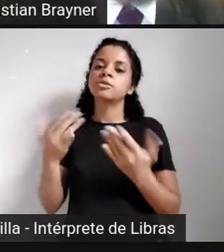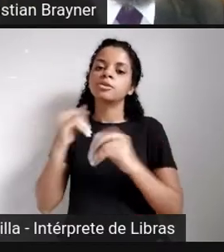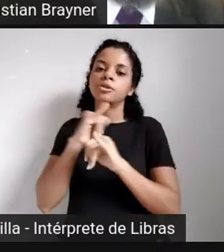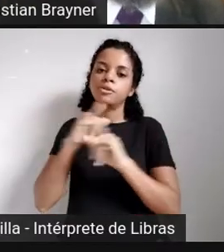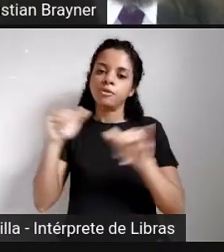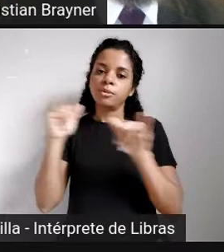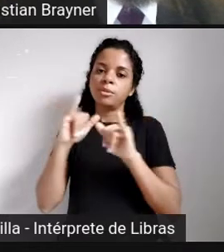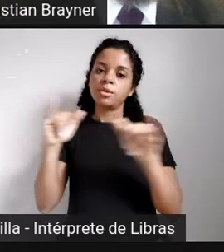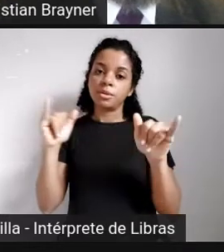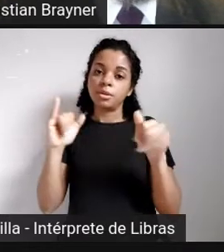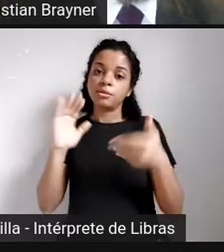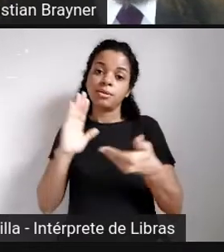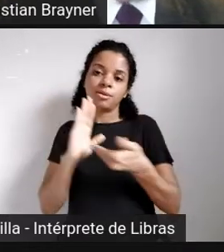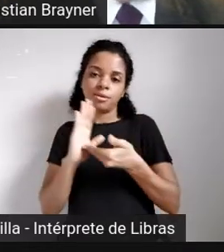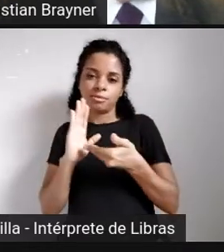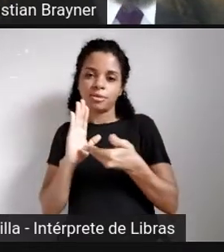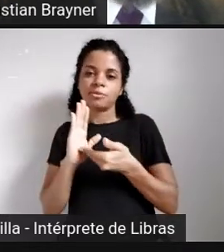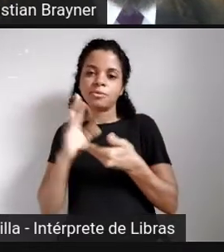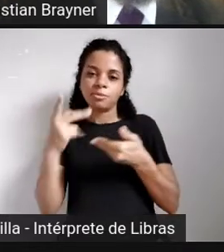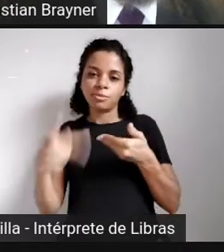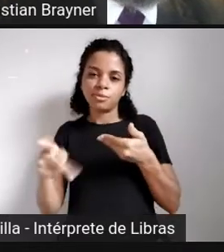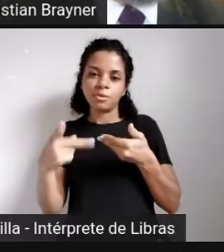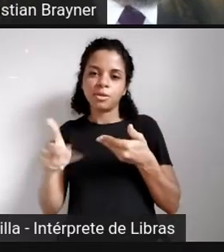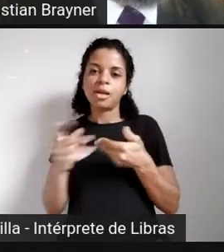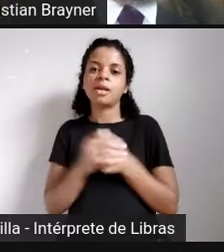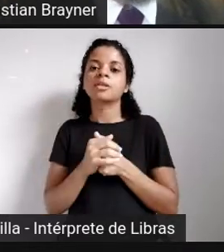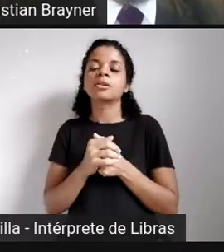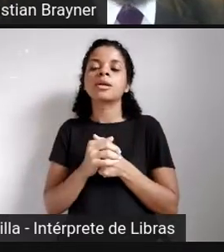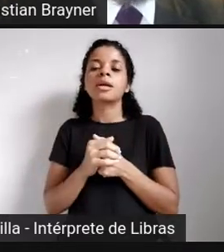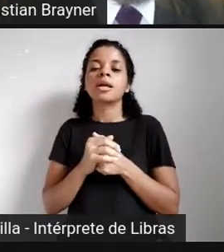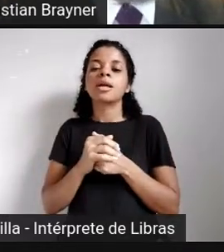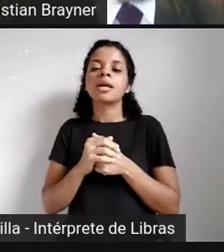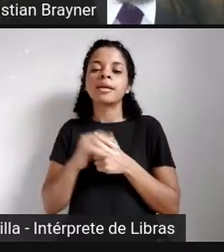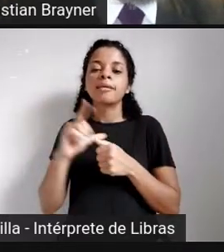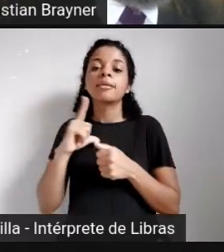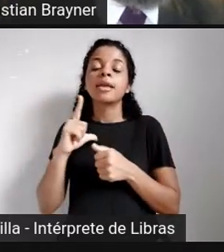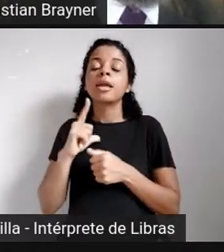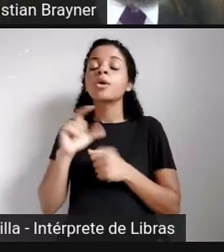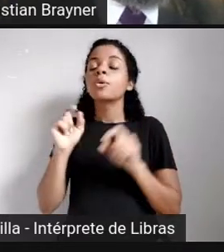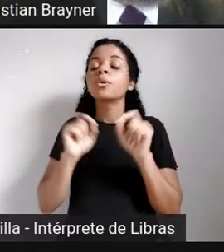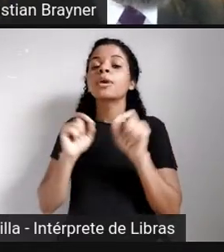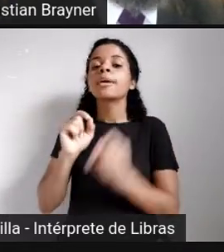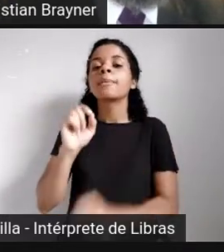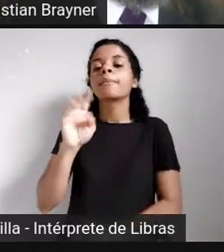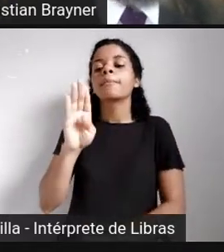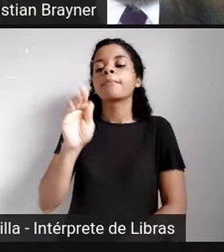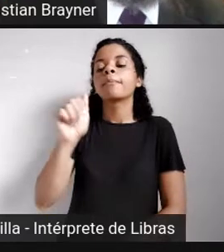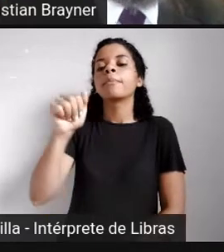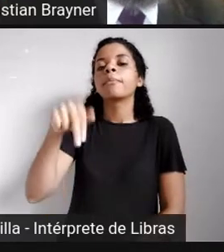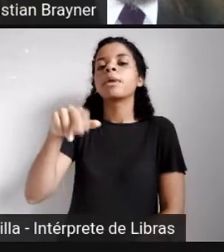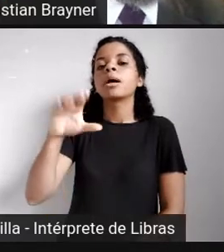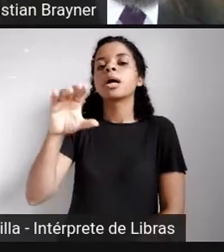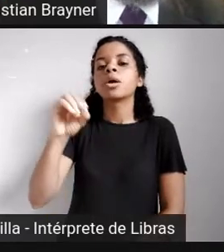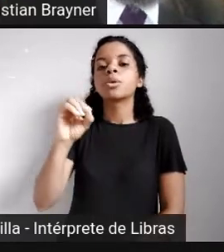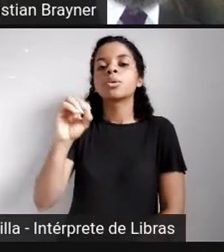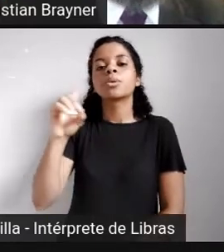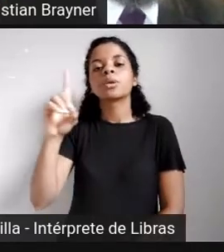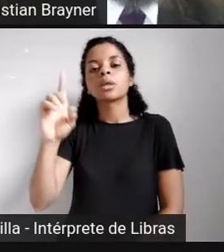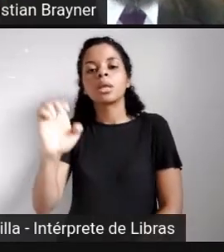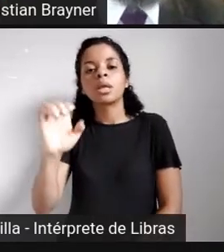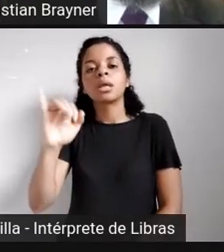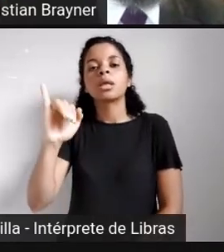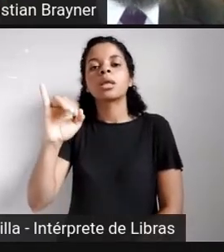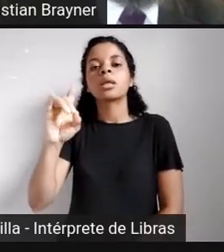dos Deputados e, dentre eles, o Banco de Ideias. E eu intitulei aqui uma proposta de melhoramento, eu fiz uma análise de algumas